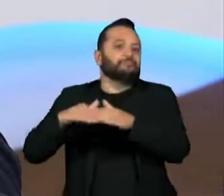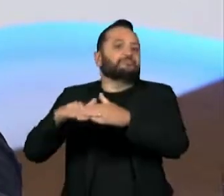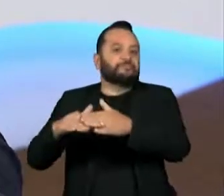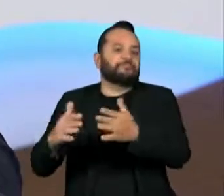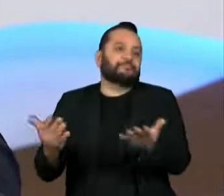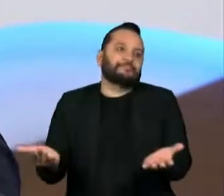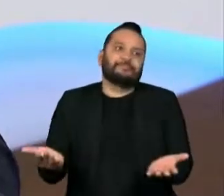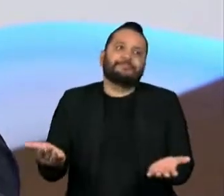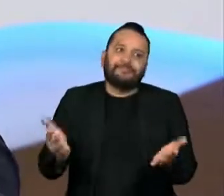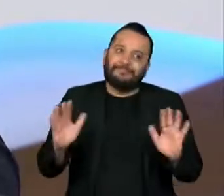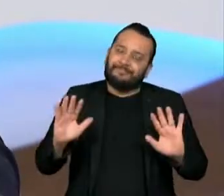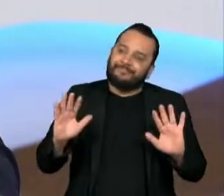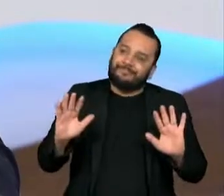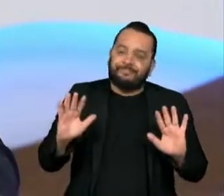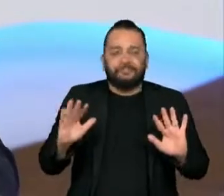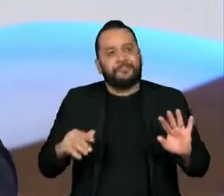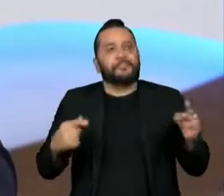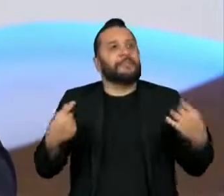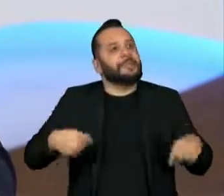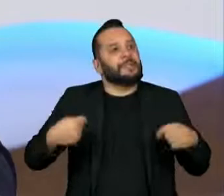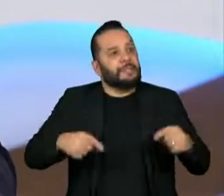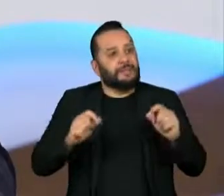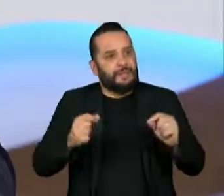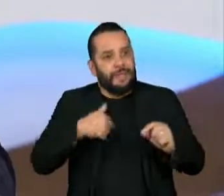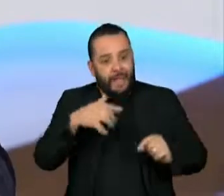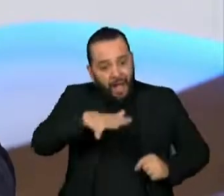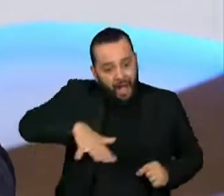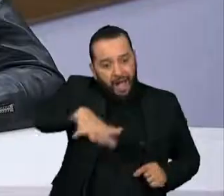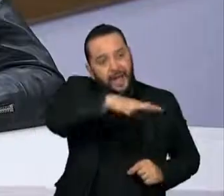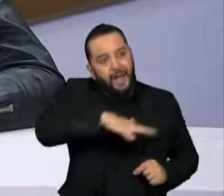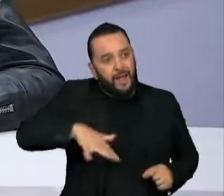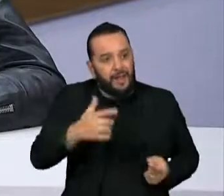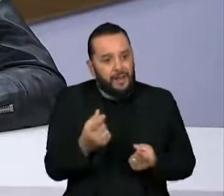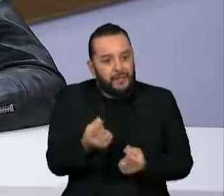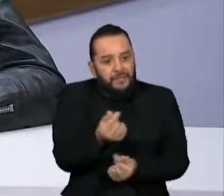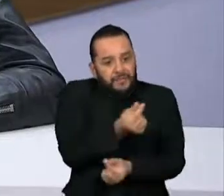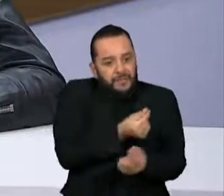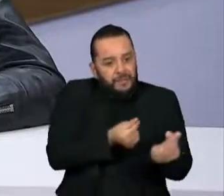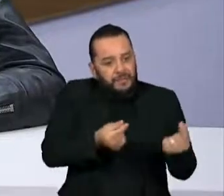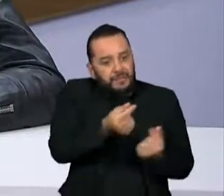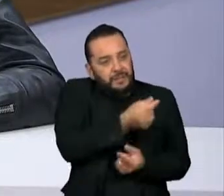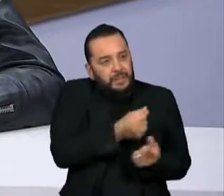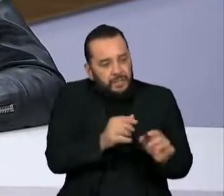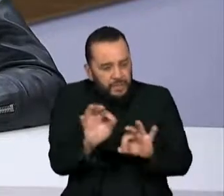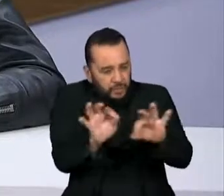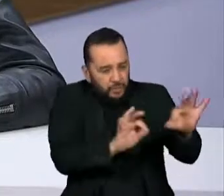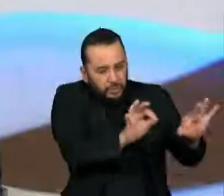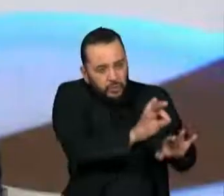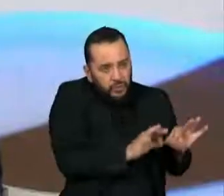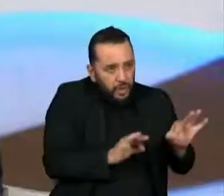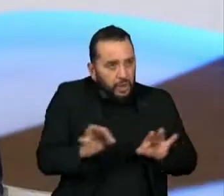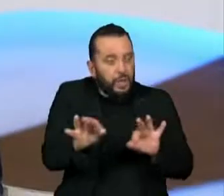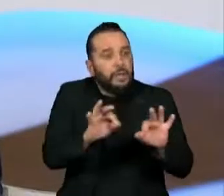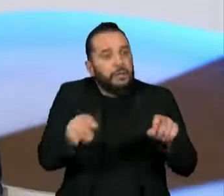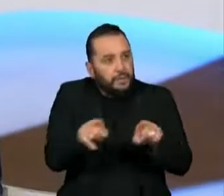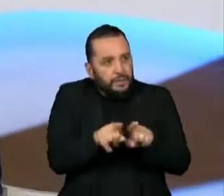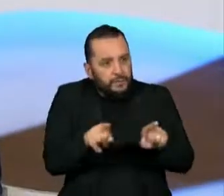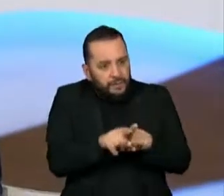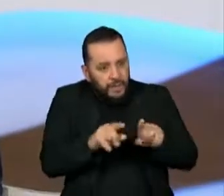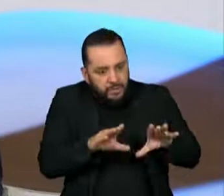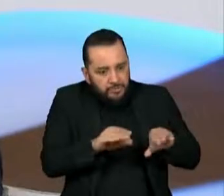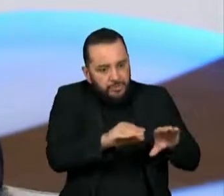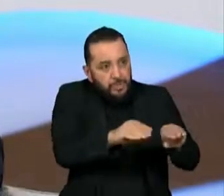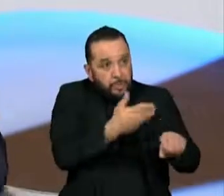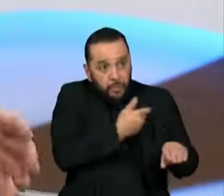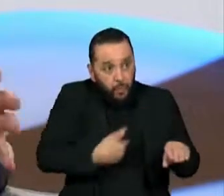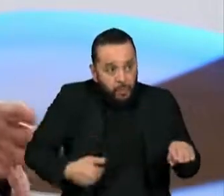E tivemos que reestruturar o sistema financeiro público e fazer várias intervenções no sistema financeiro privado.